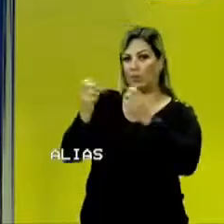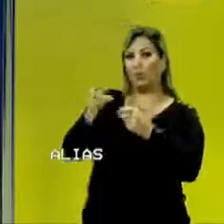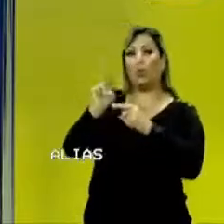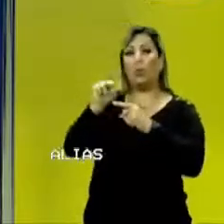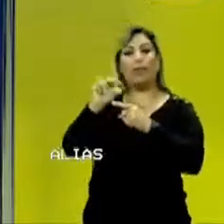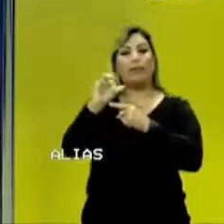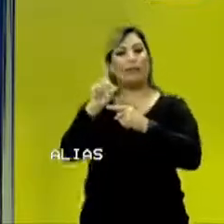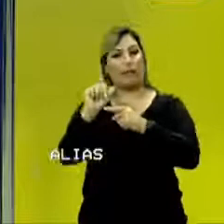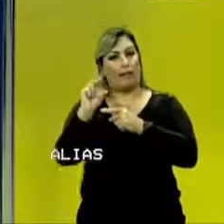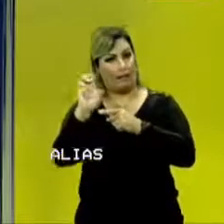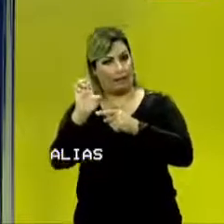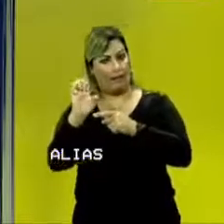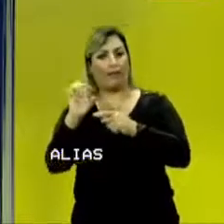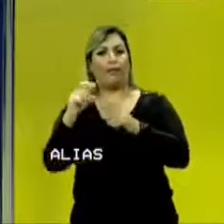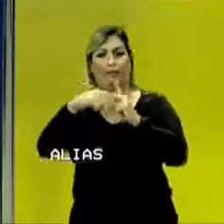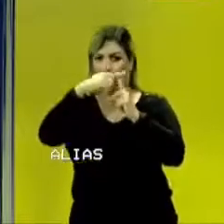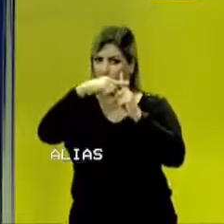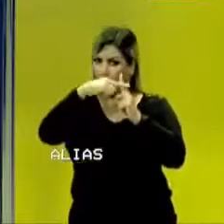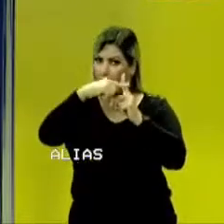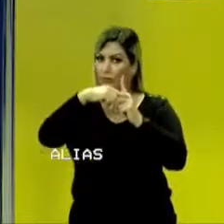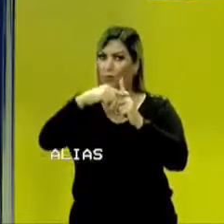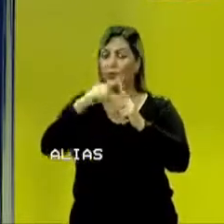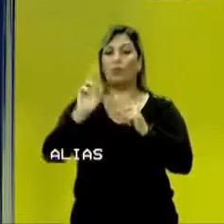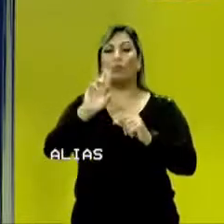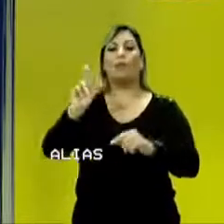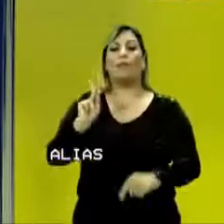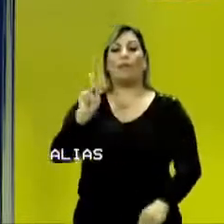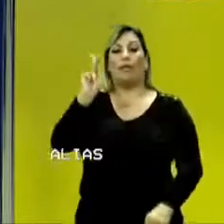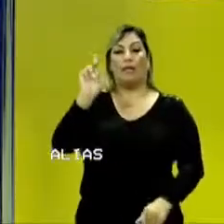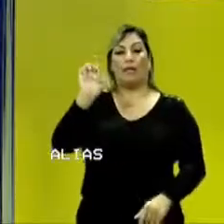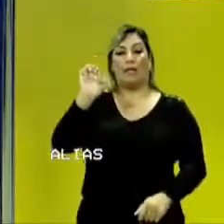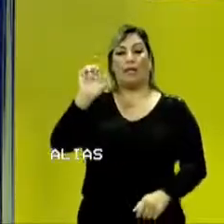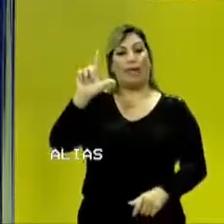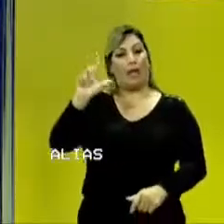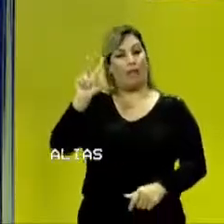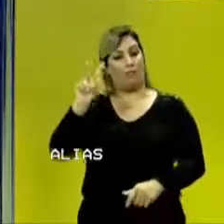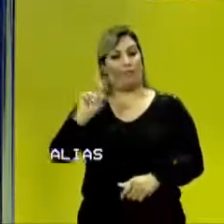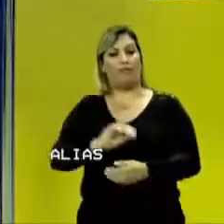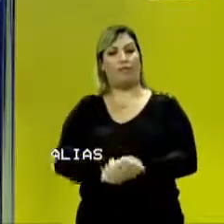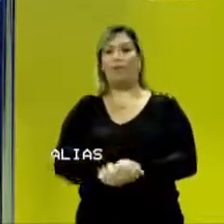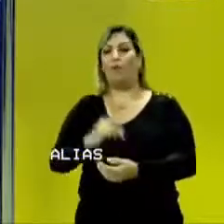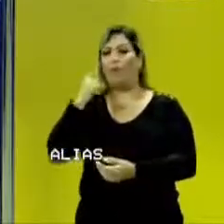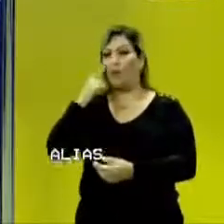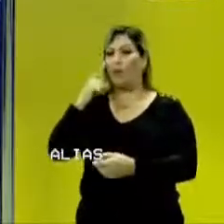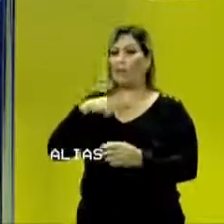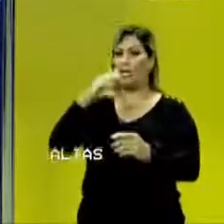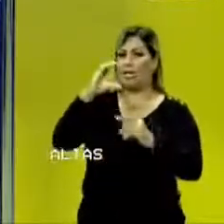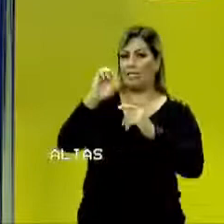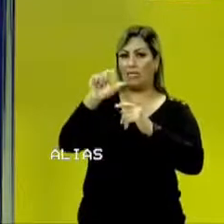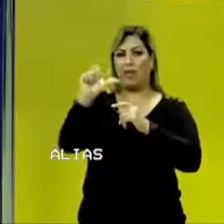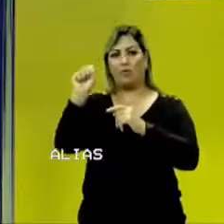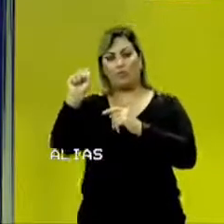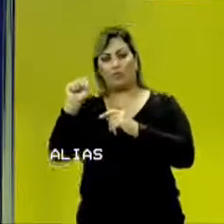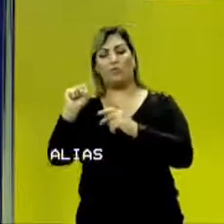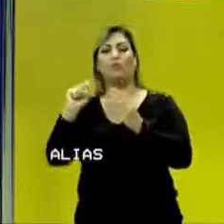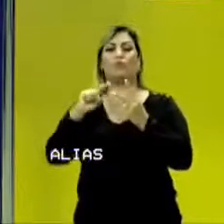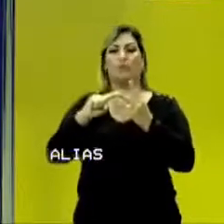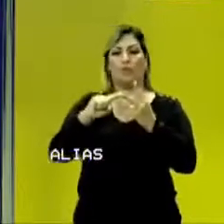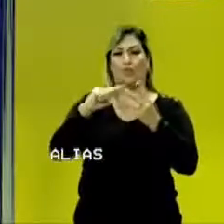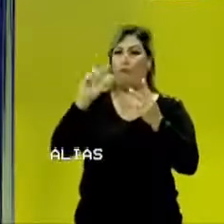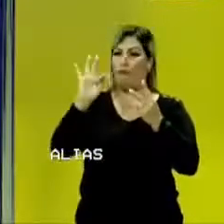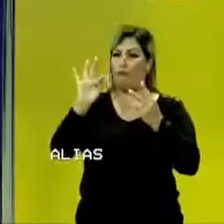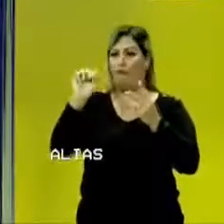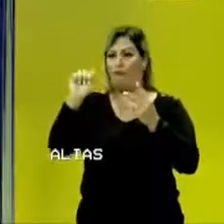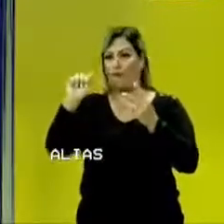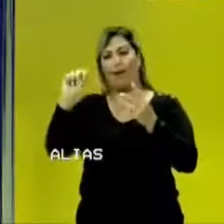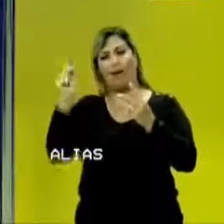unidade de medida da temperatura o Kelvin. Sabemos que tem o grau Celsius, que tem os graus Fahrenheit, né? Mas